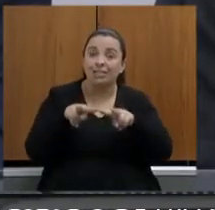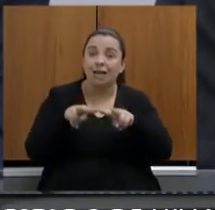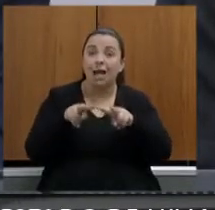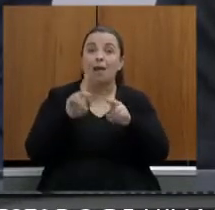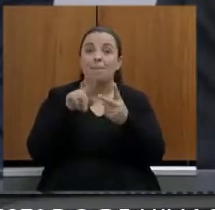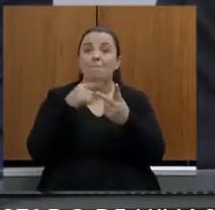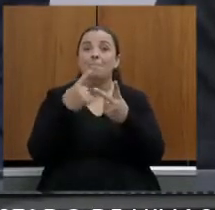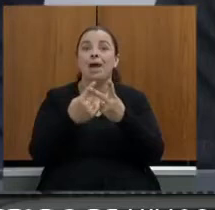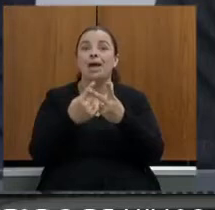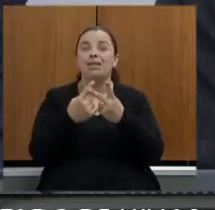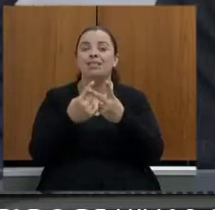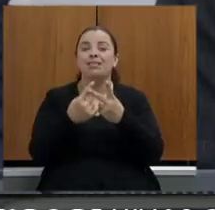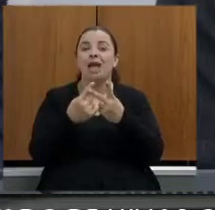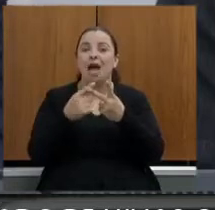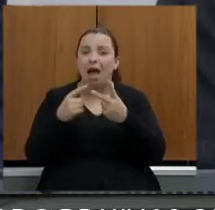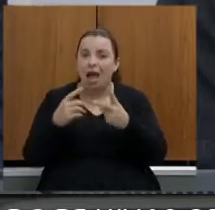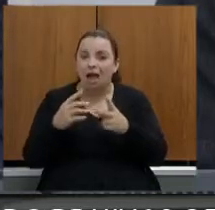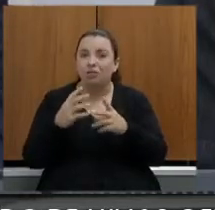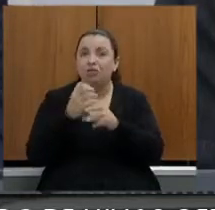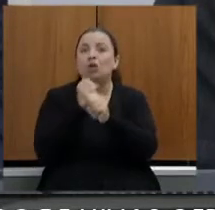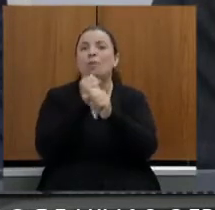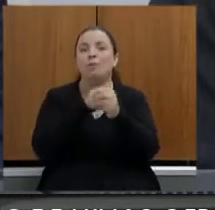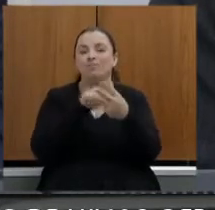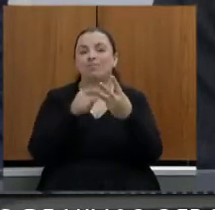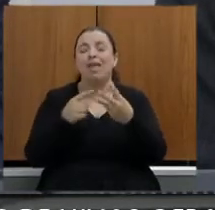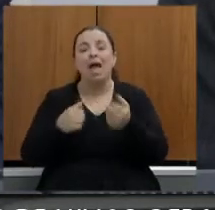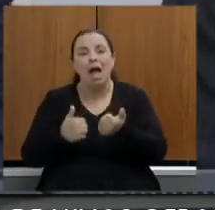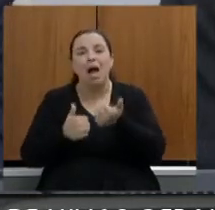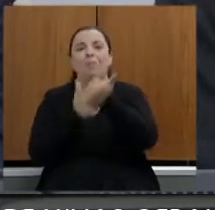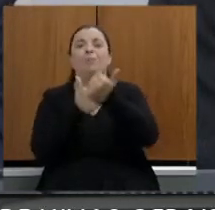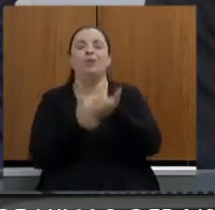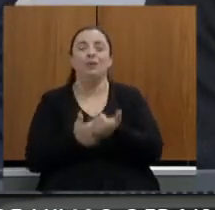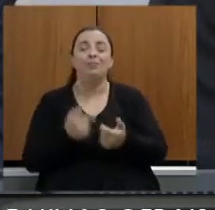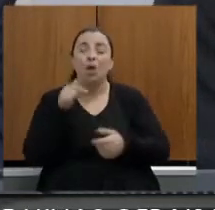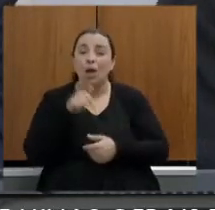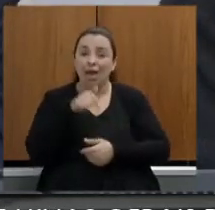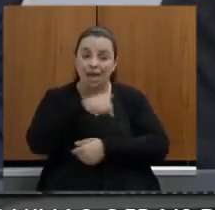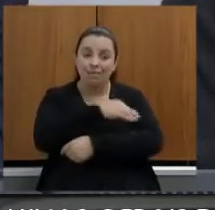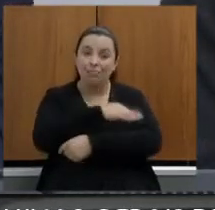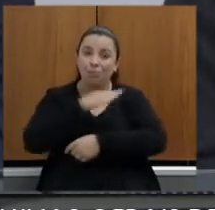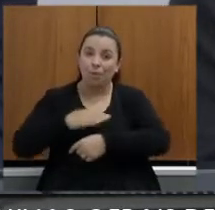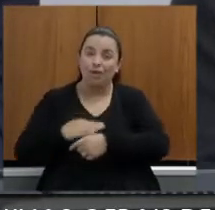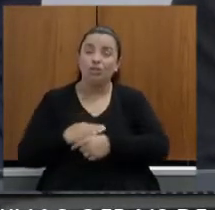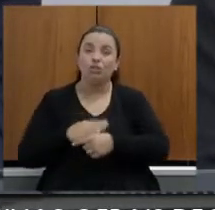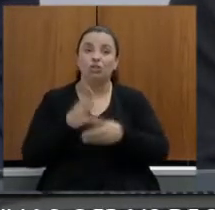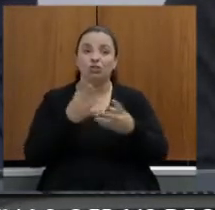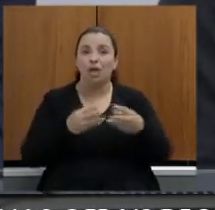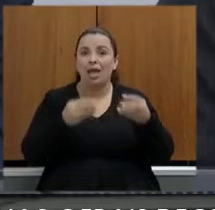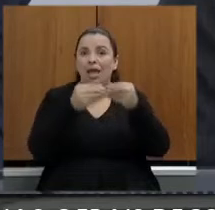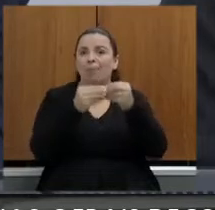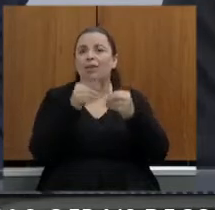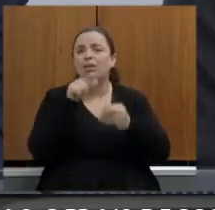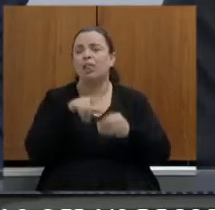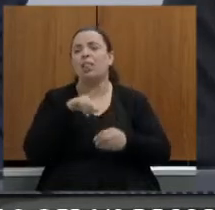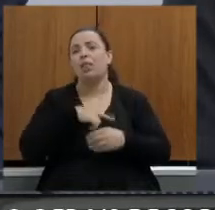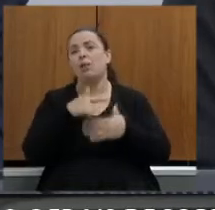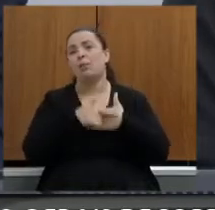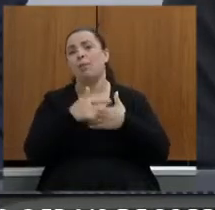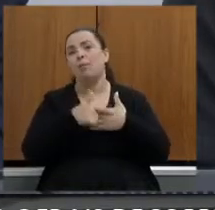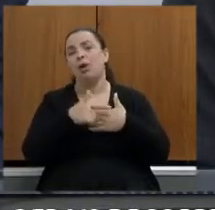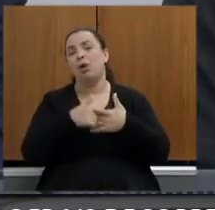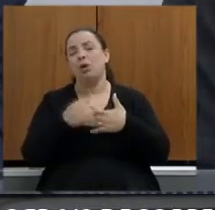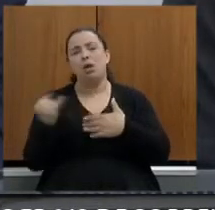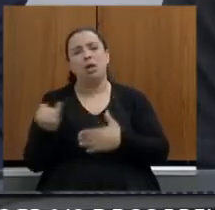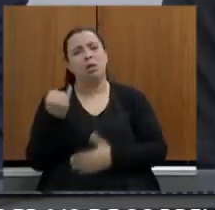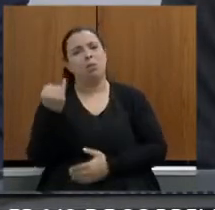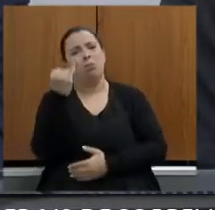acho que esse processo todo do termo de reparação de Brumadinho tem esse papel fundamental do Ministério Público sem